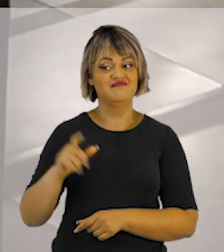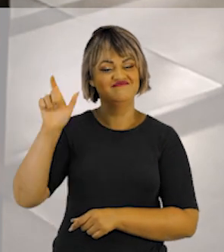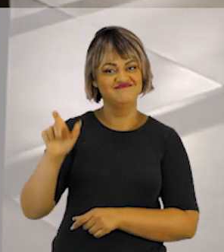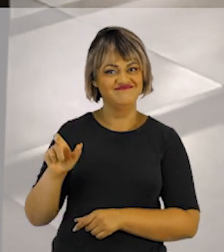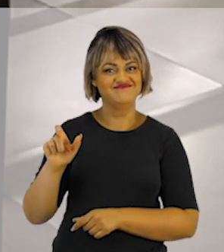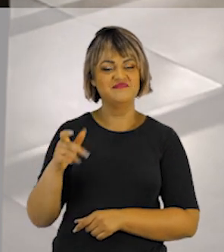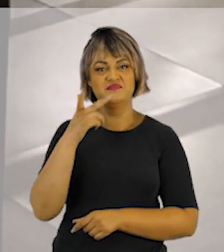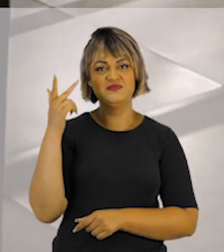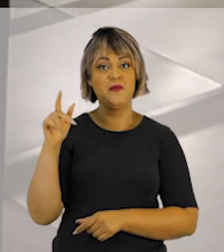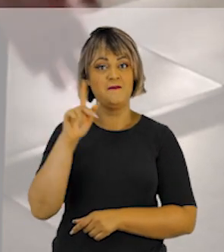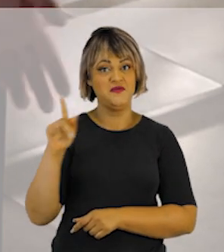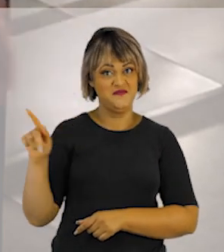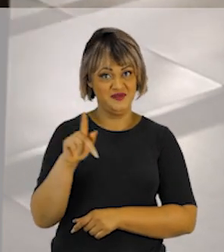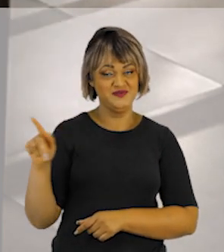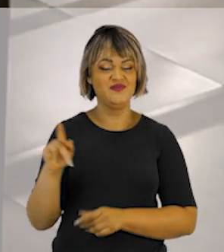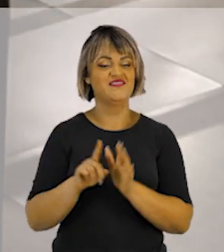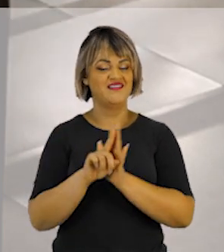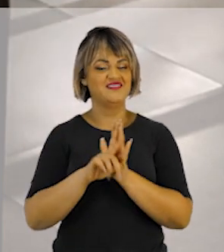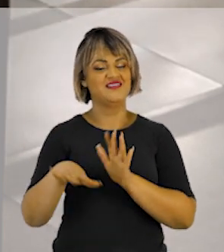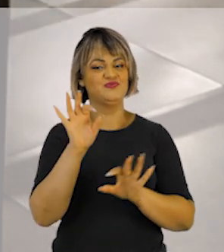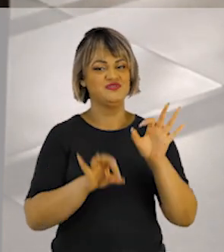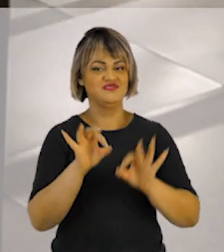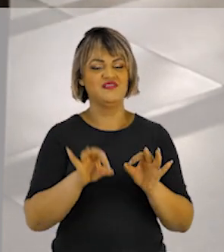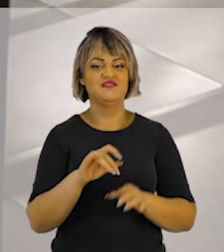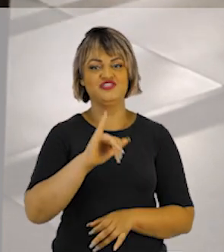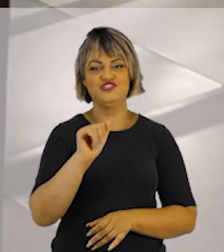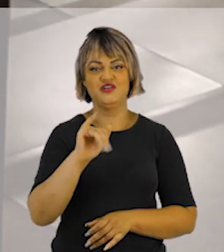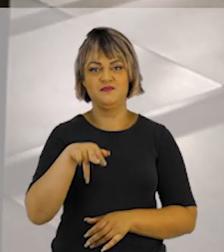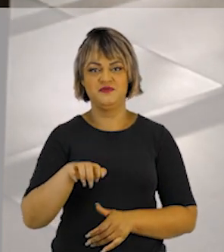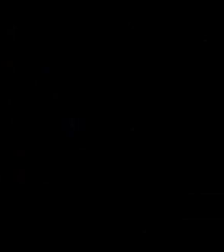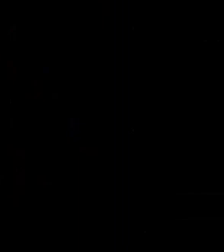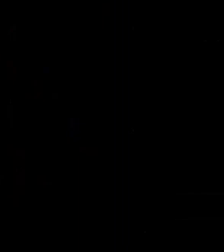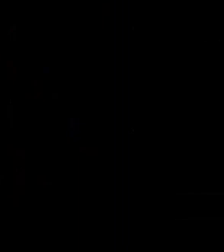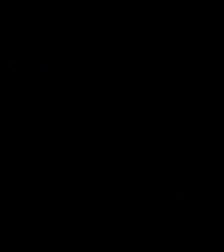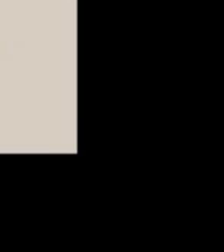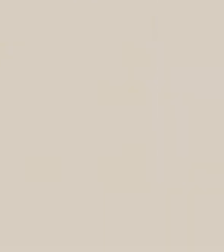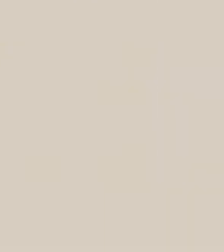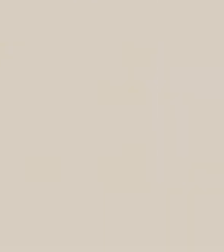bate-papo continua aqui com o professor e analista judiciário Jaime Barreiros.